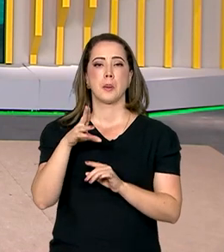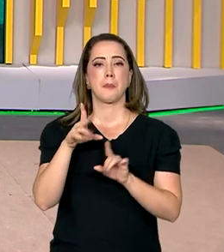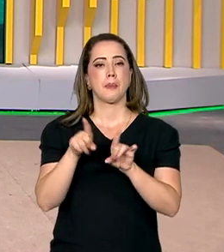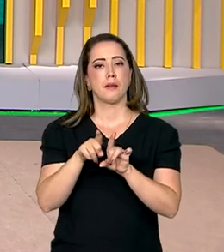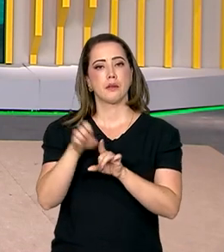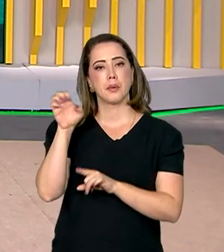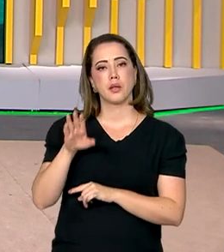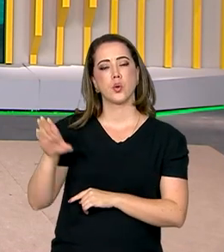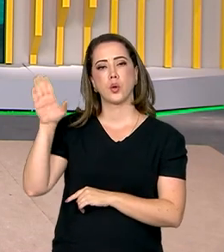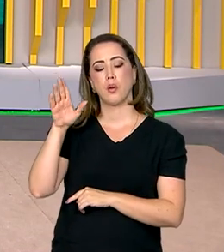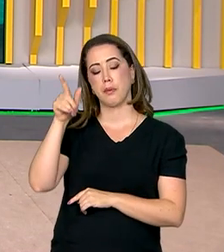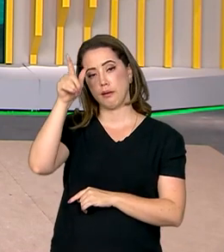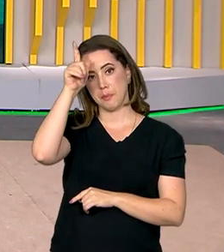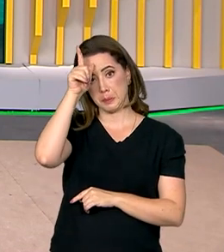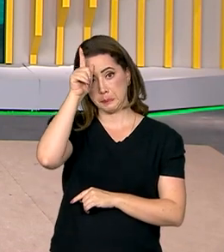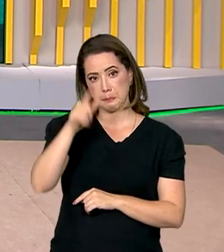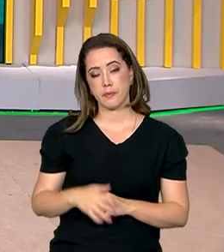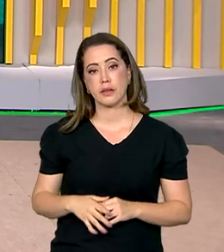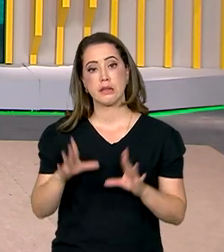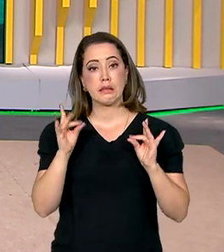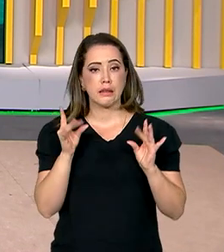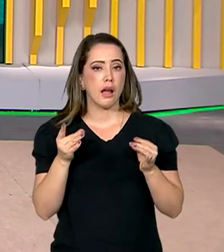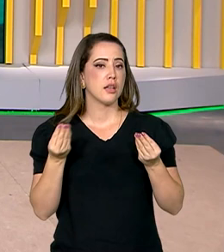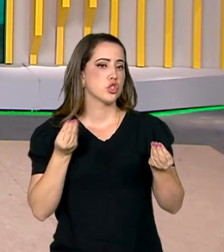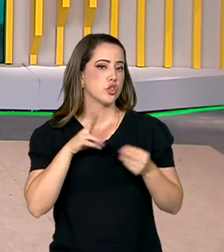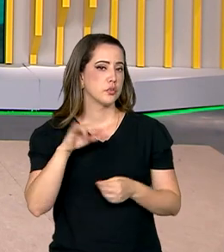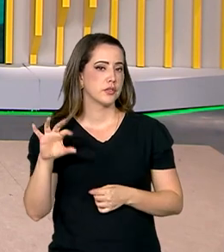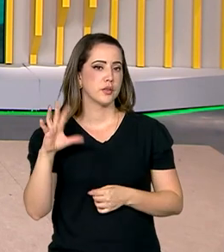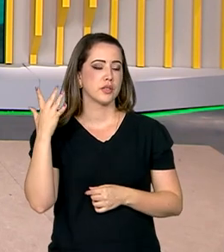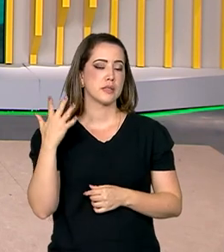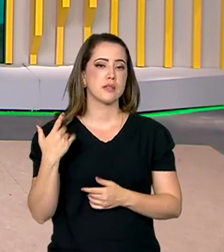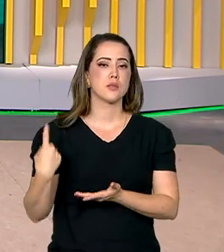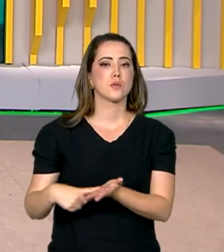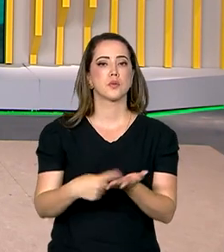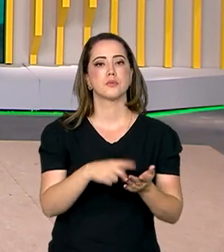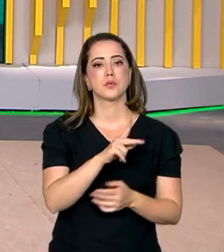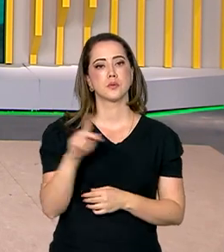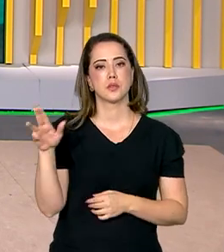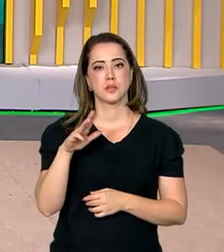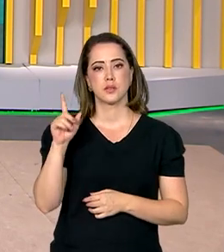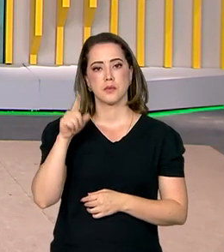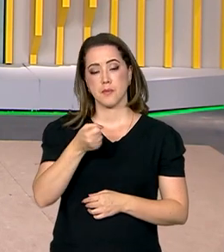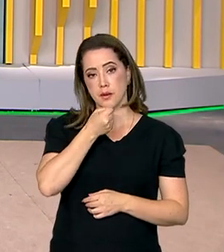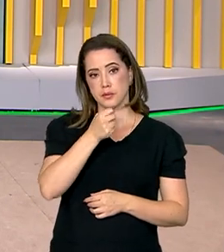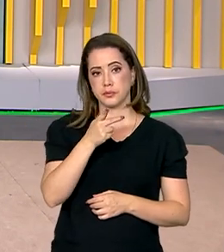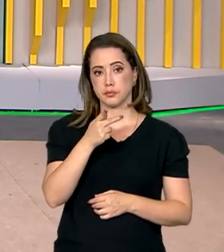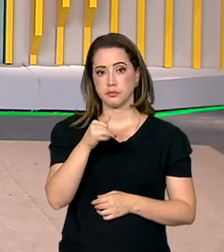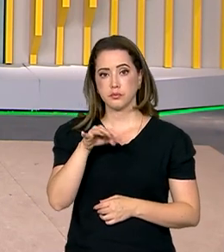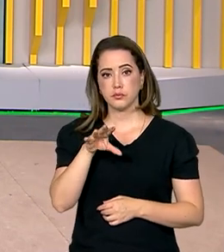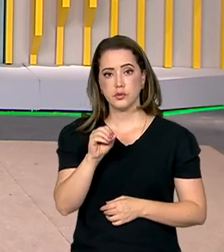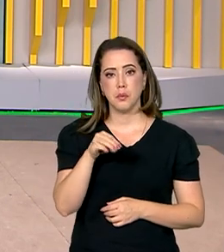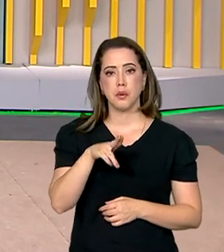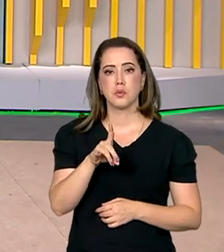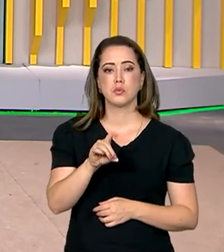no caso, a Alemanha. E quem tem mais detalhes de como vão ser essas agendas do presidente Lula no exterior é o repórter